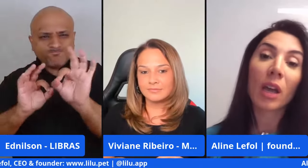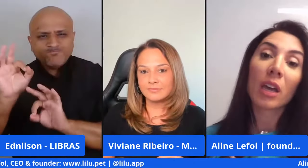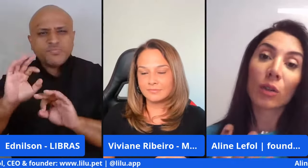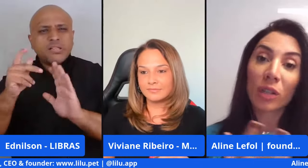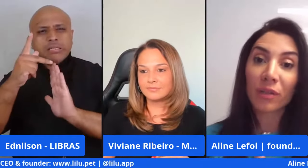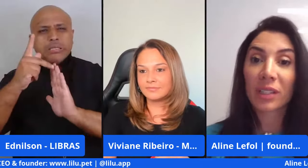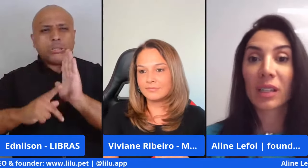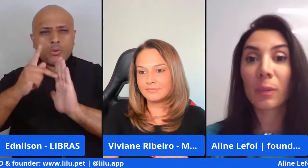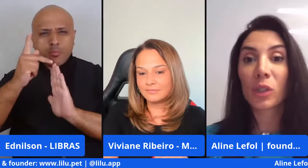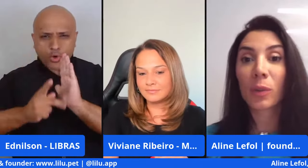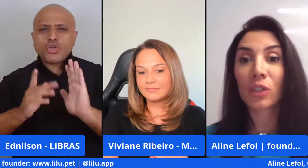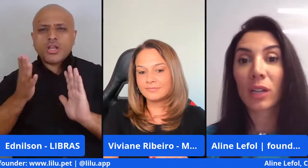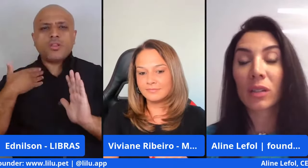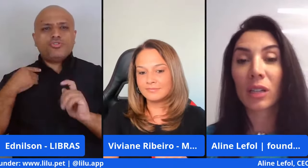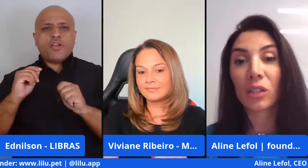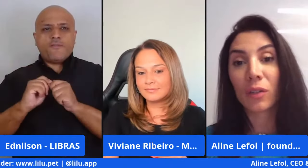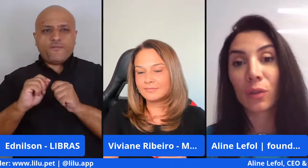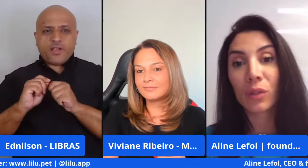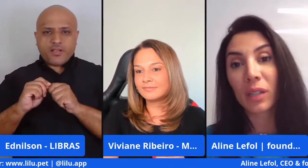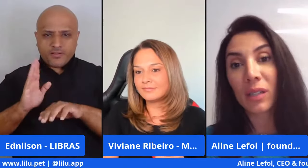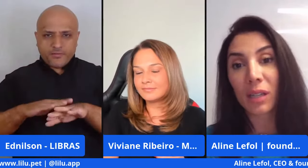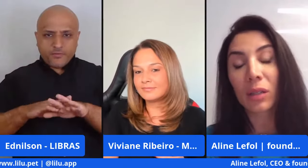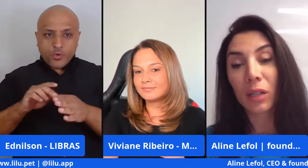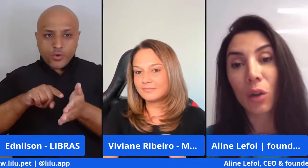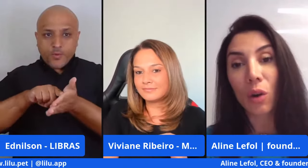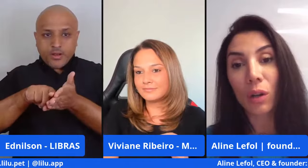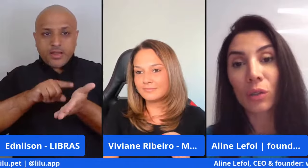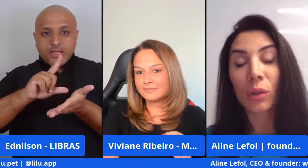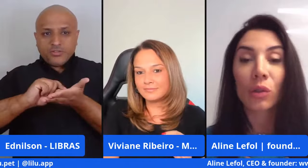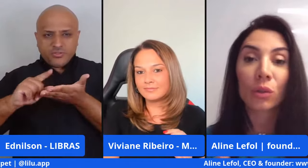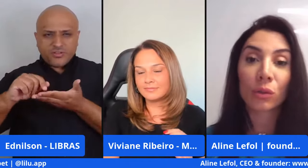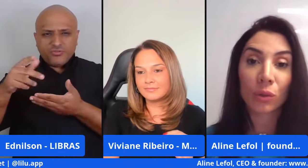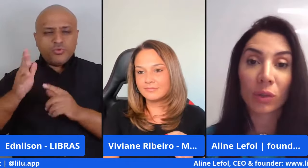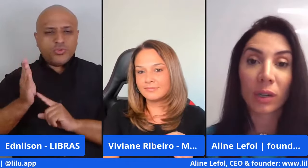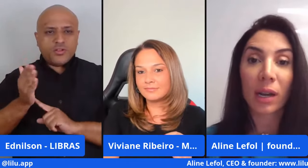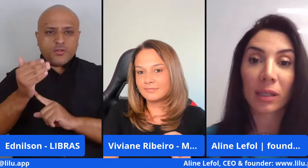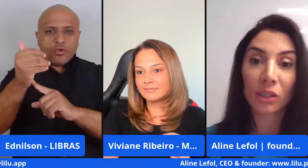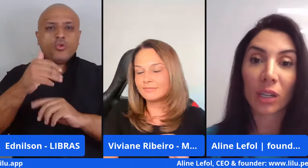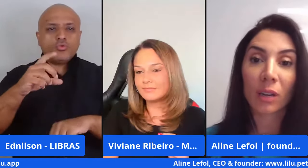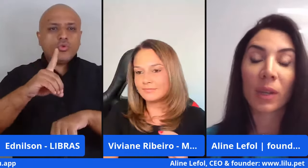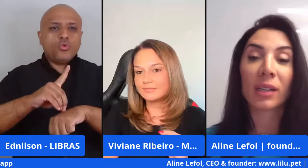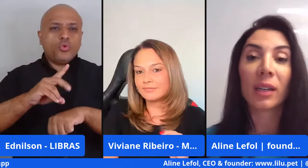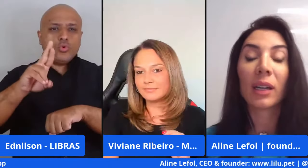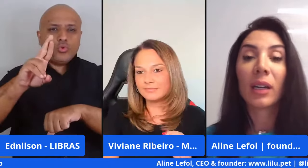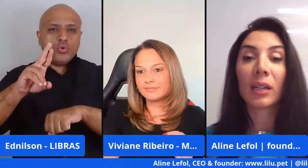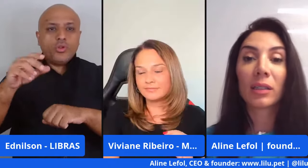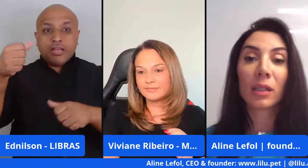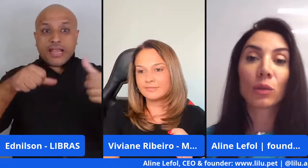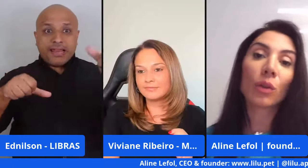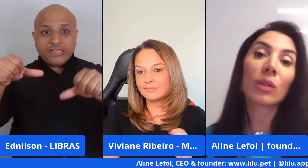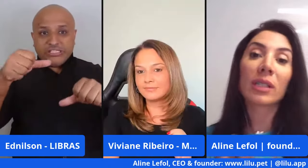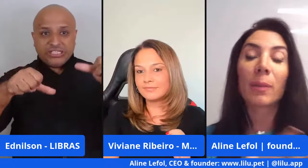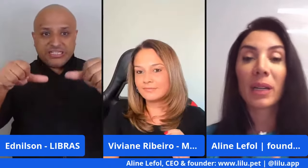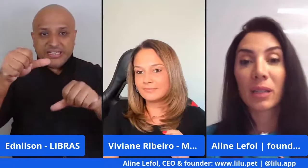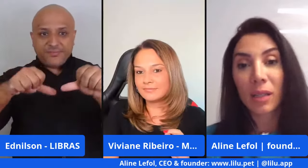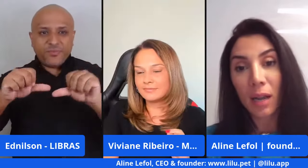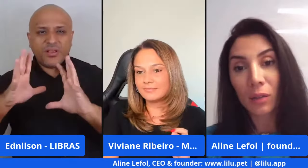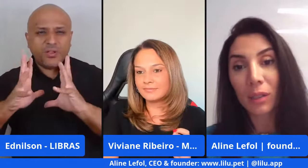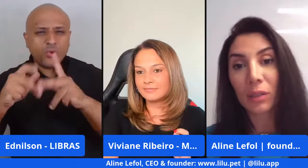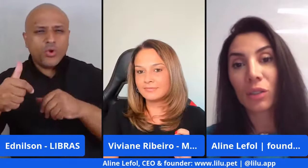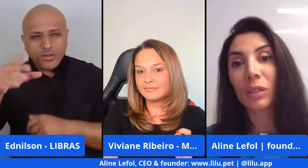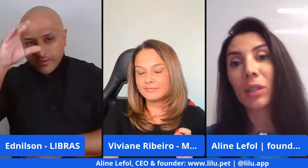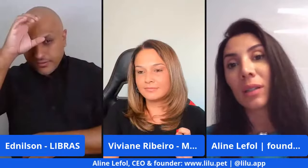projetos, eu já fazia para os projetos científicos desse centro tecnológico, eu sou doutora na área de química, então, todo esse